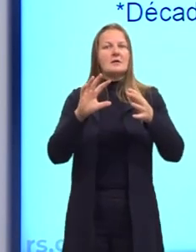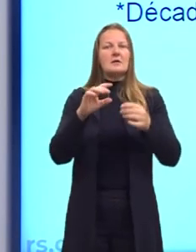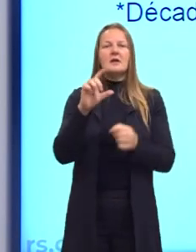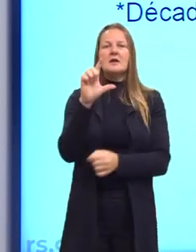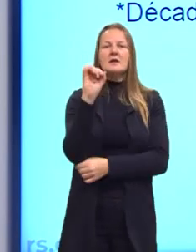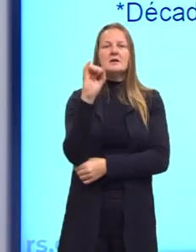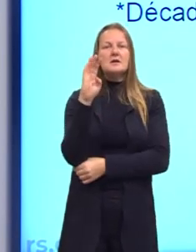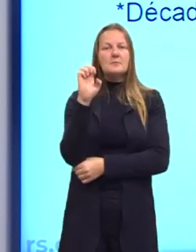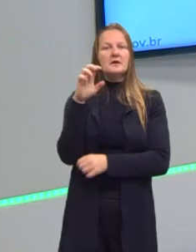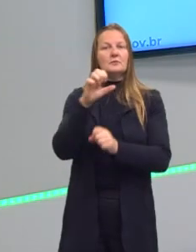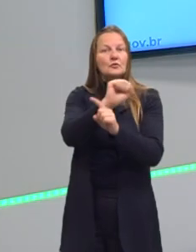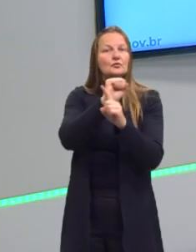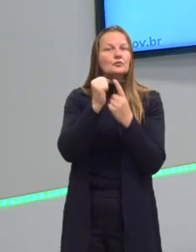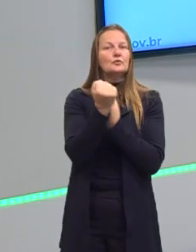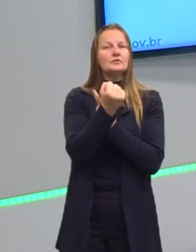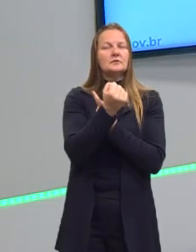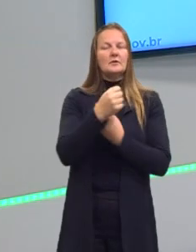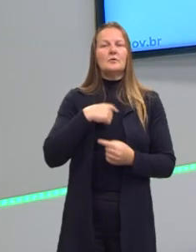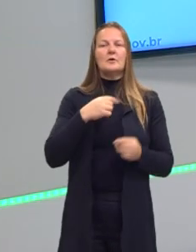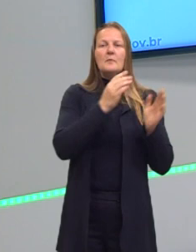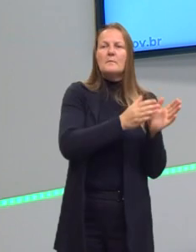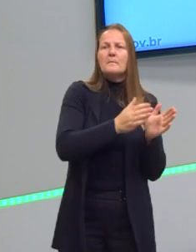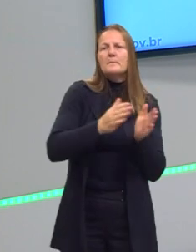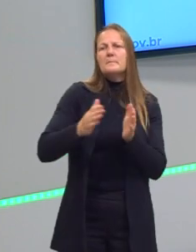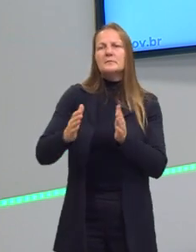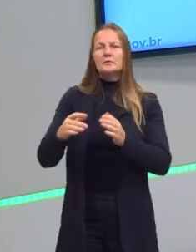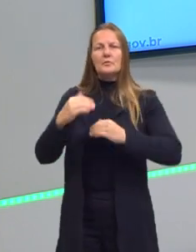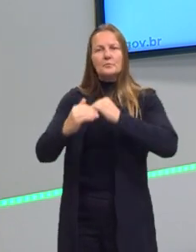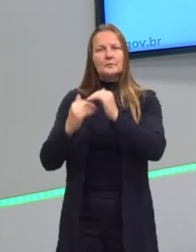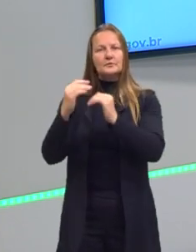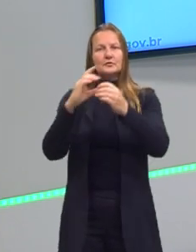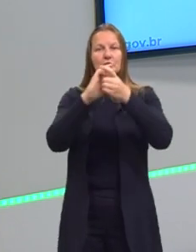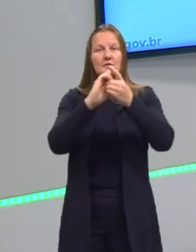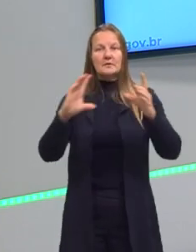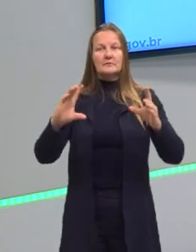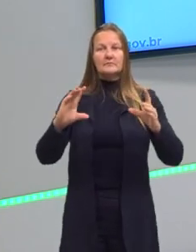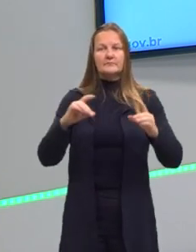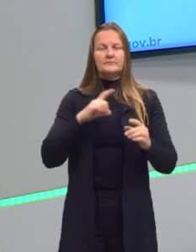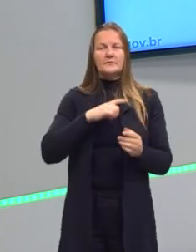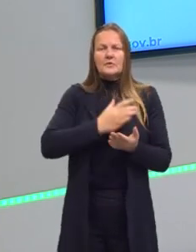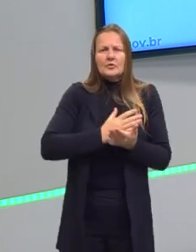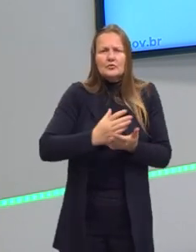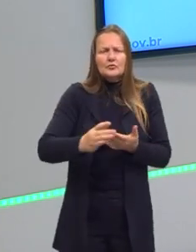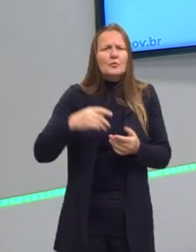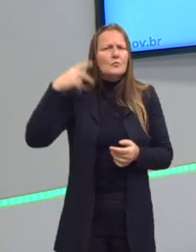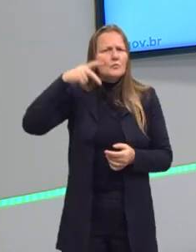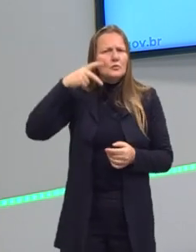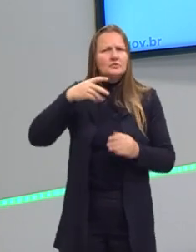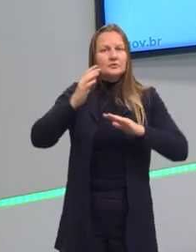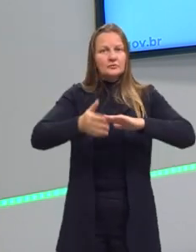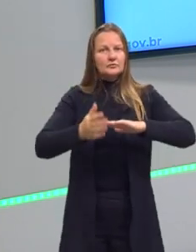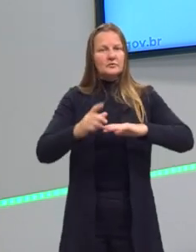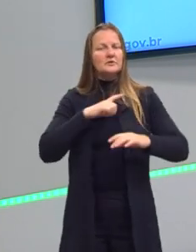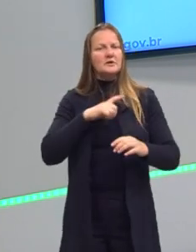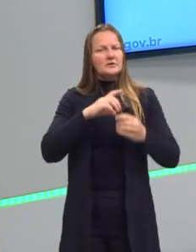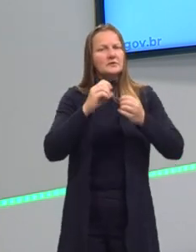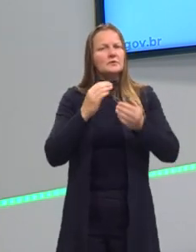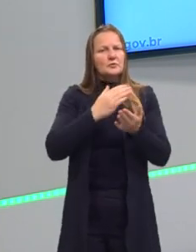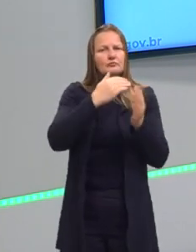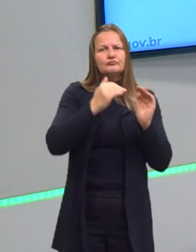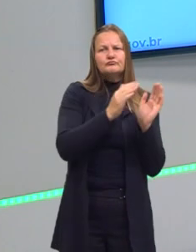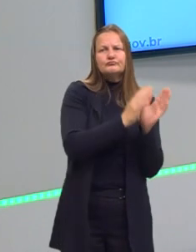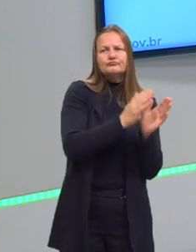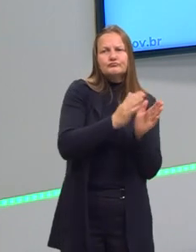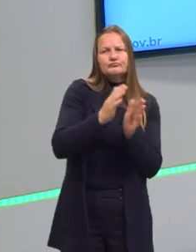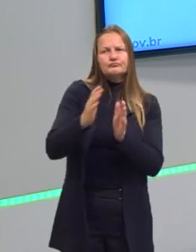Sempre lembrando que nesses períodos, então, já começam os processos democráticos, né? A política contemporânea, então, ela se caracteriza